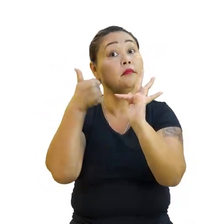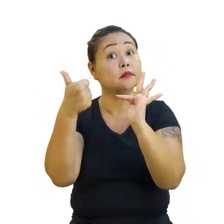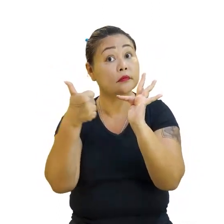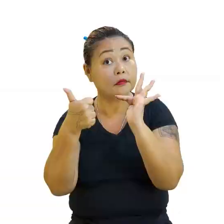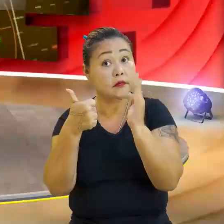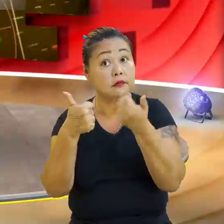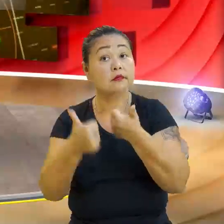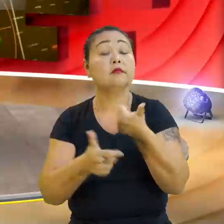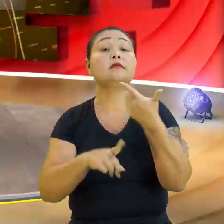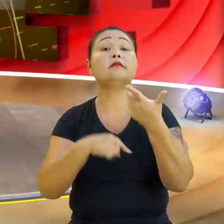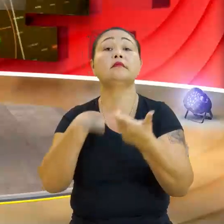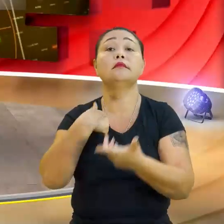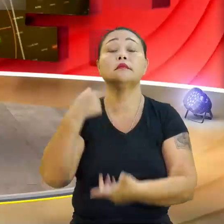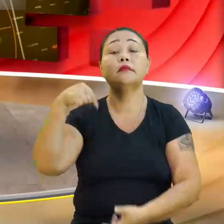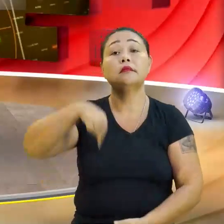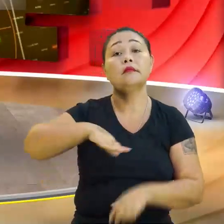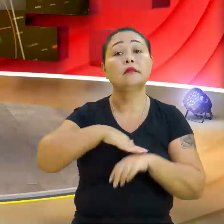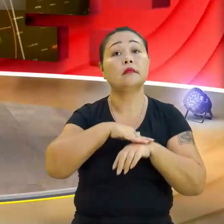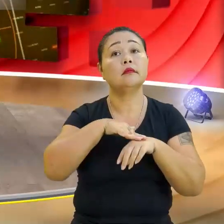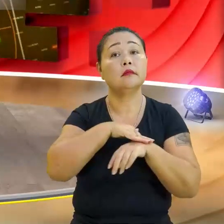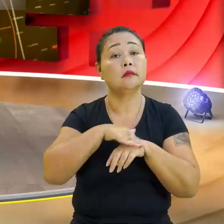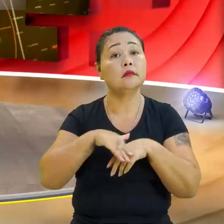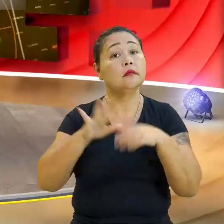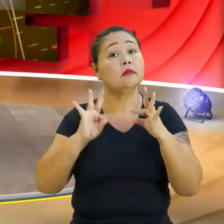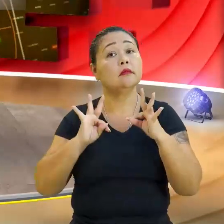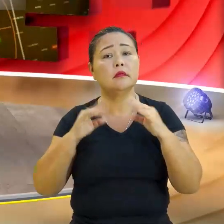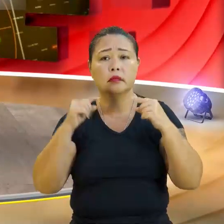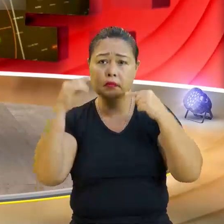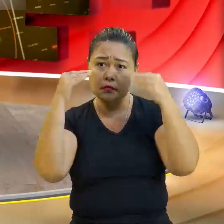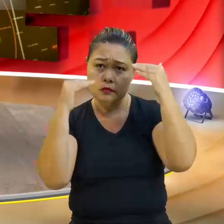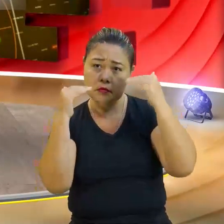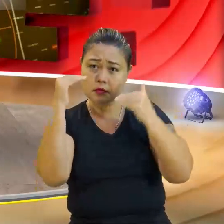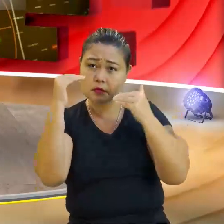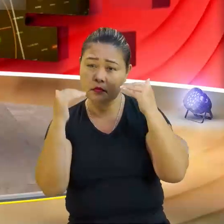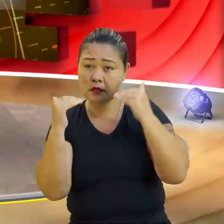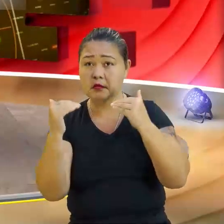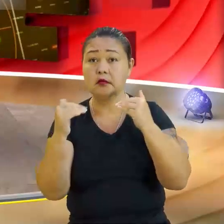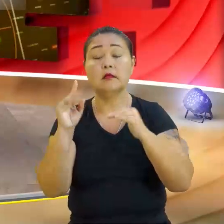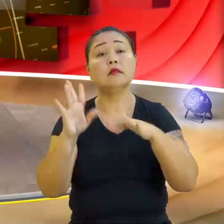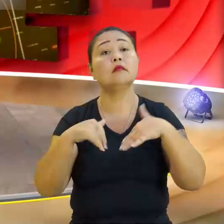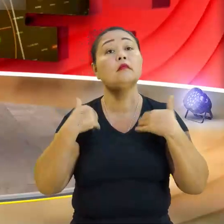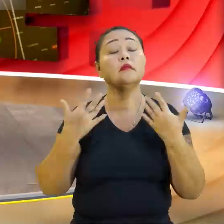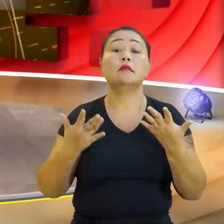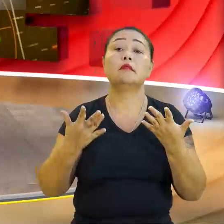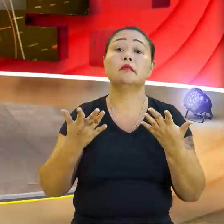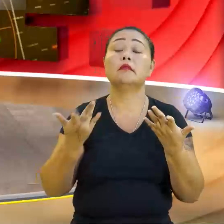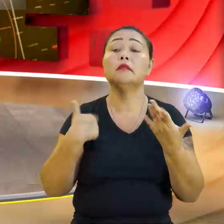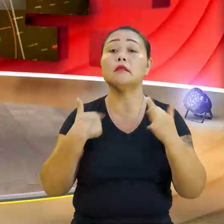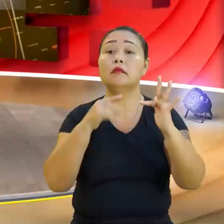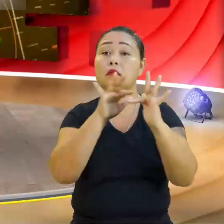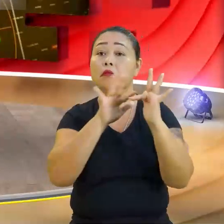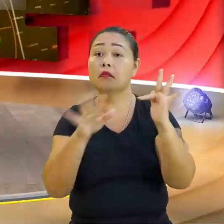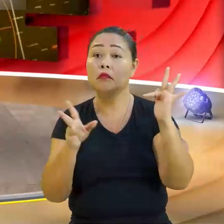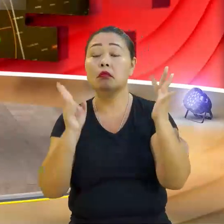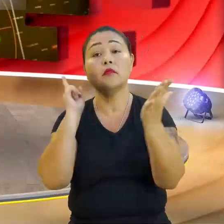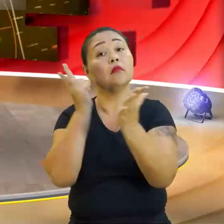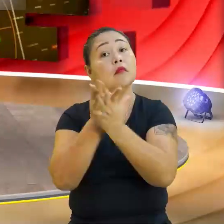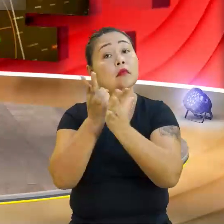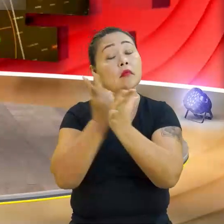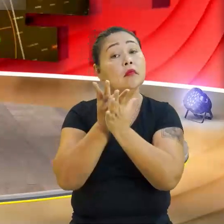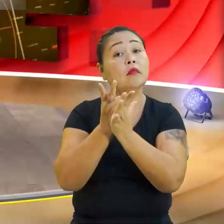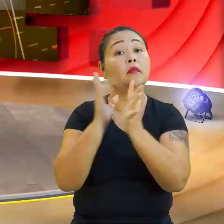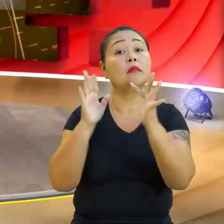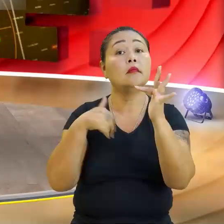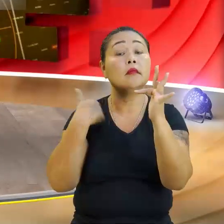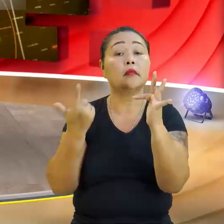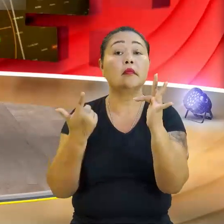Então, olha só, vamos aqui, vamos conversar agora para ficar tudo alinhado. Vamos alinhar essa função linear. De linha mesmo, né? Então, a